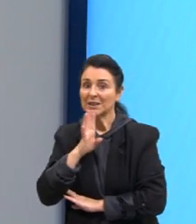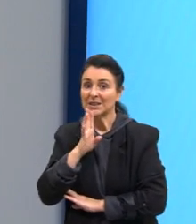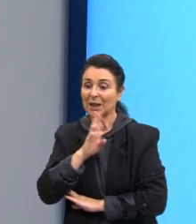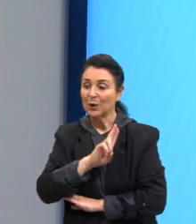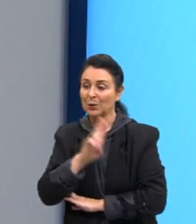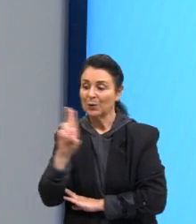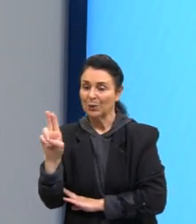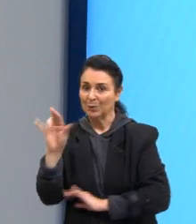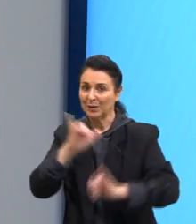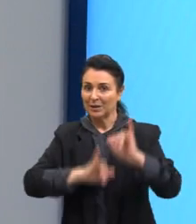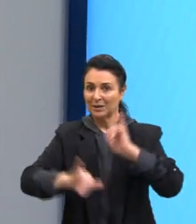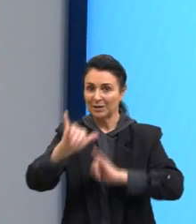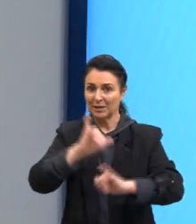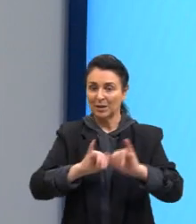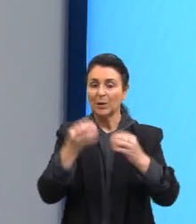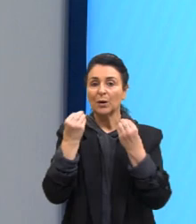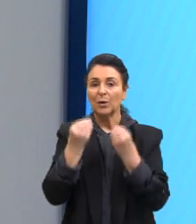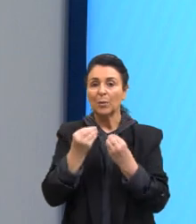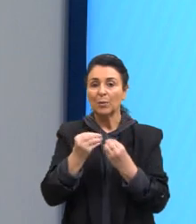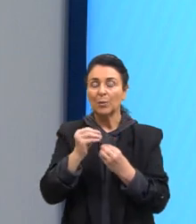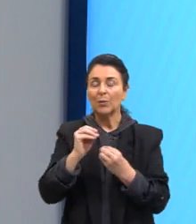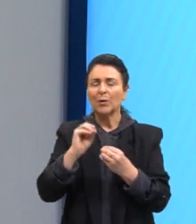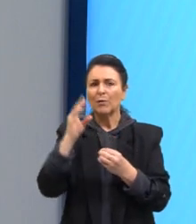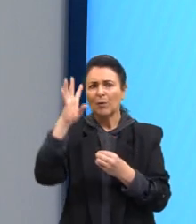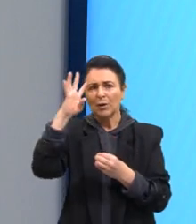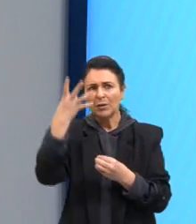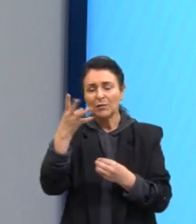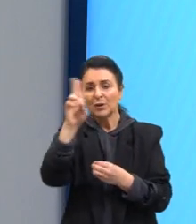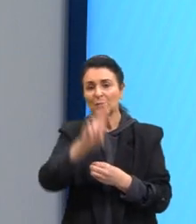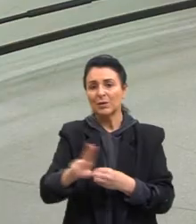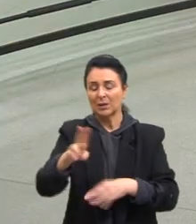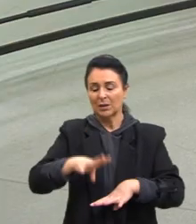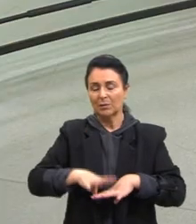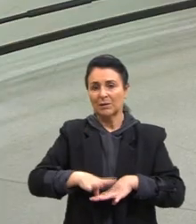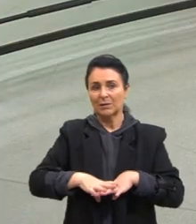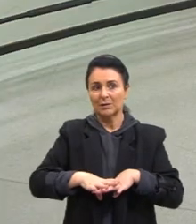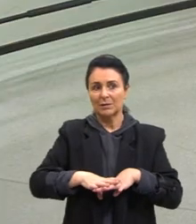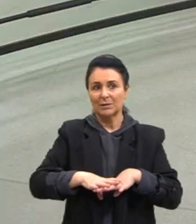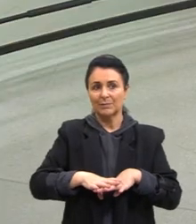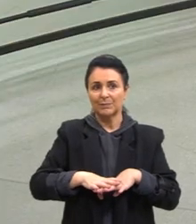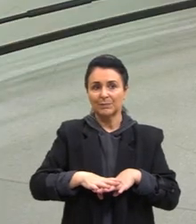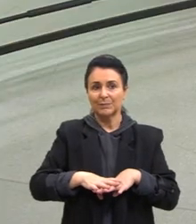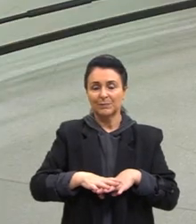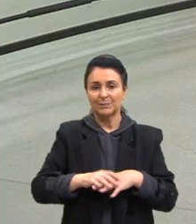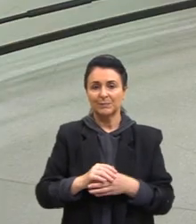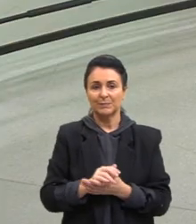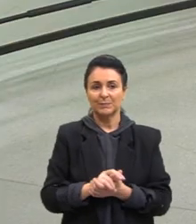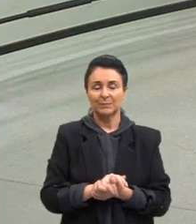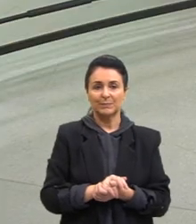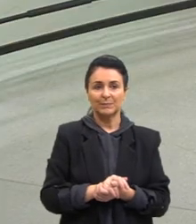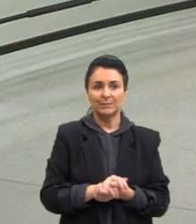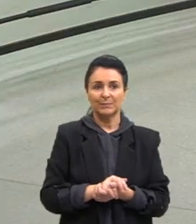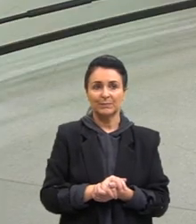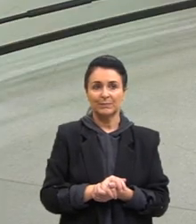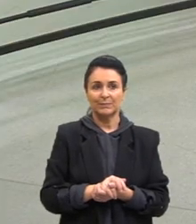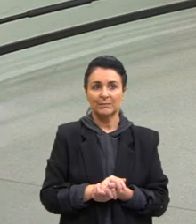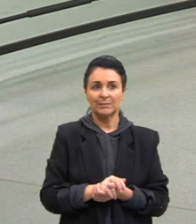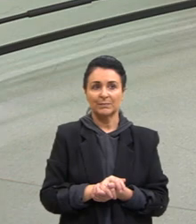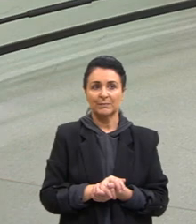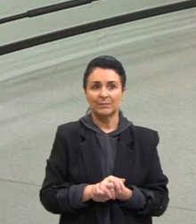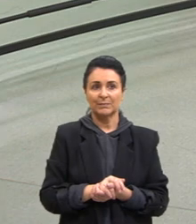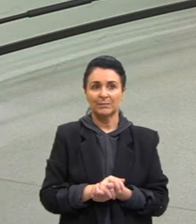Então, como que eu posso resolver isso com a matemática? Tá, gente? Então, eu vou pegar o canetão para facilitar.